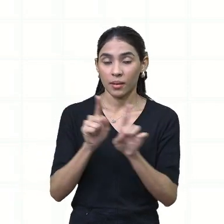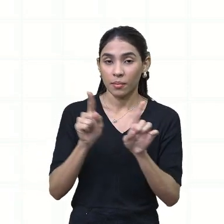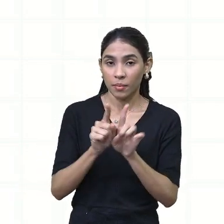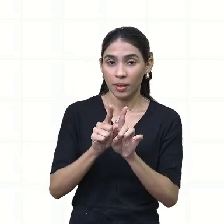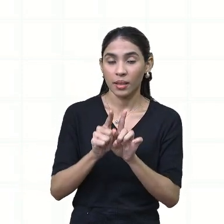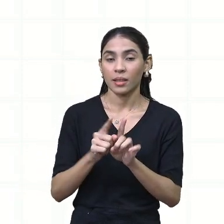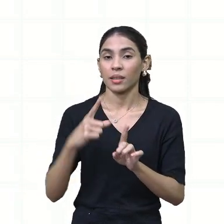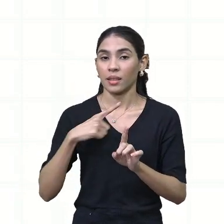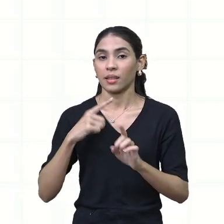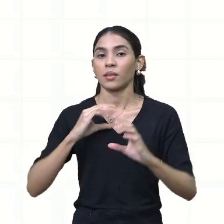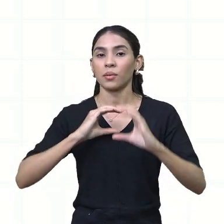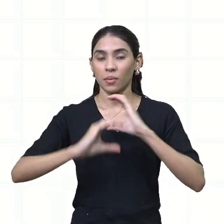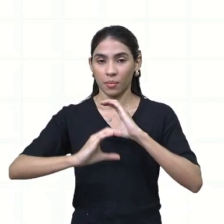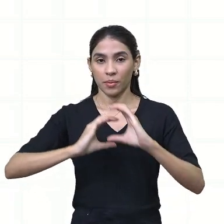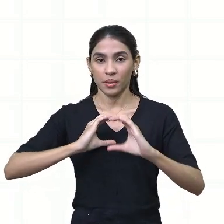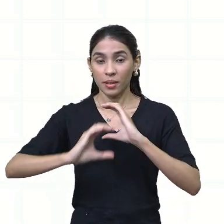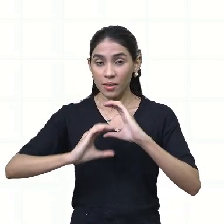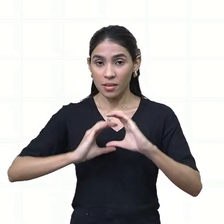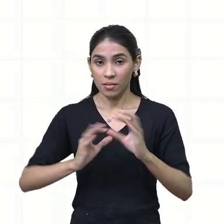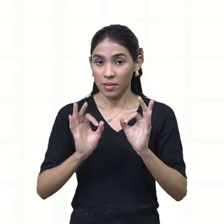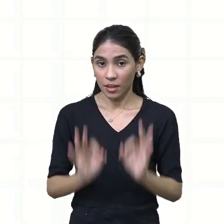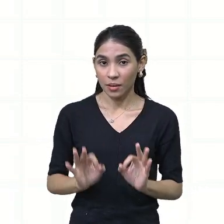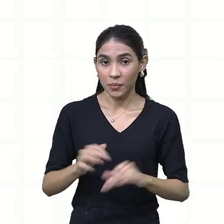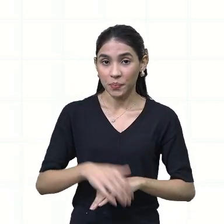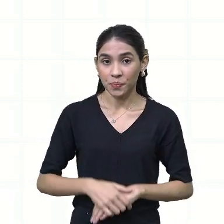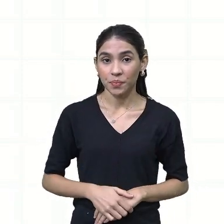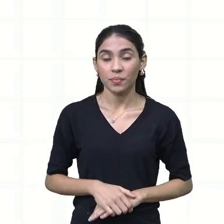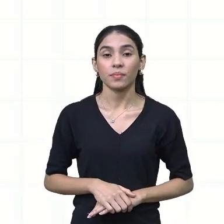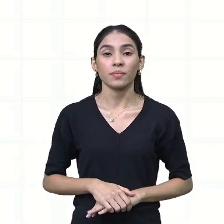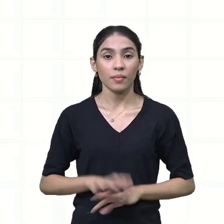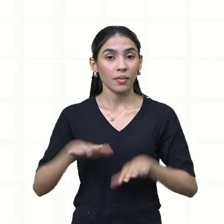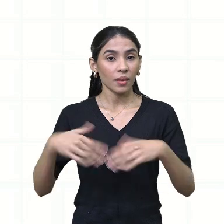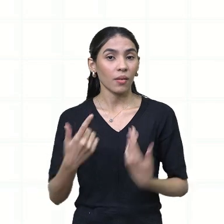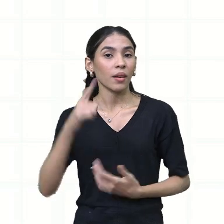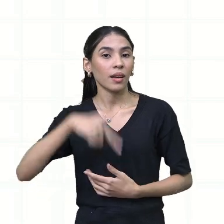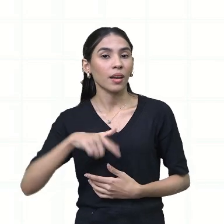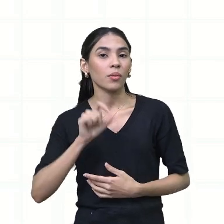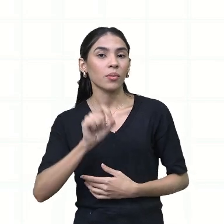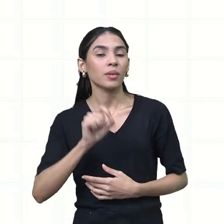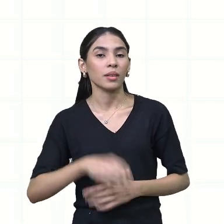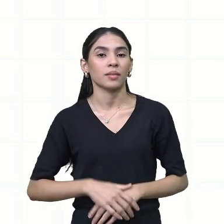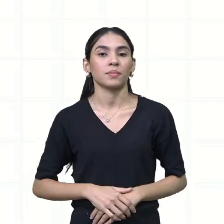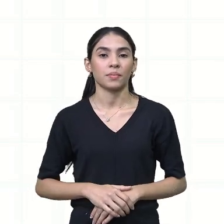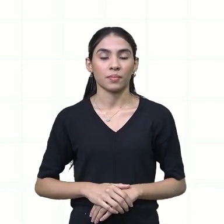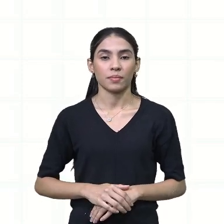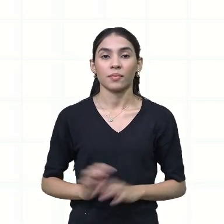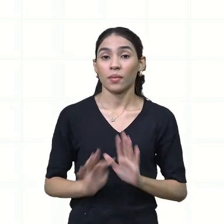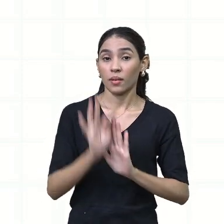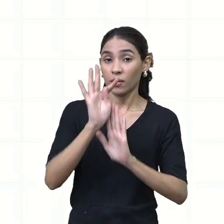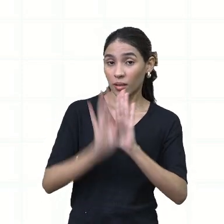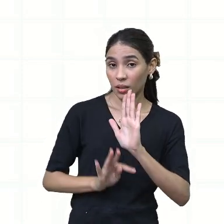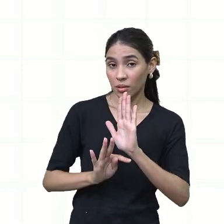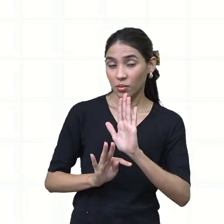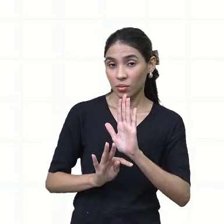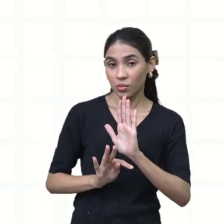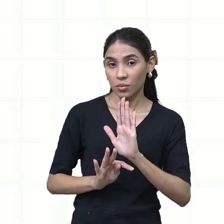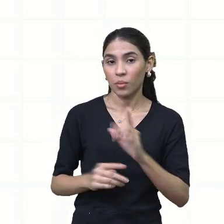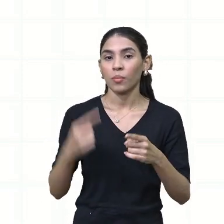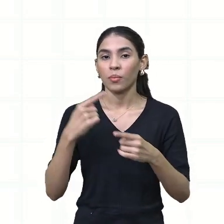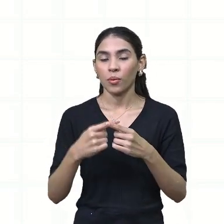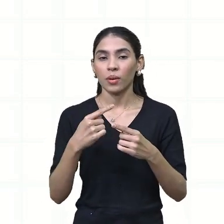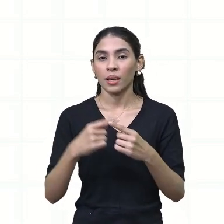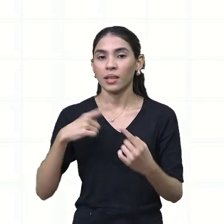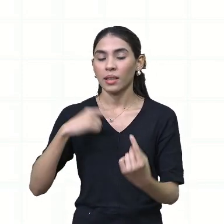comunicação, certo? Então, ela é considerada um texto porque tem a função